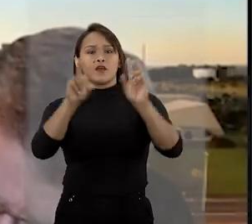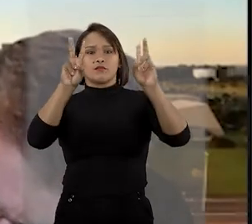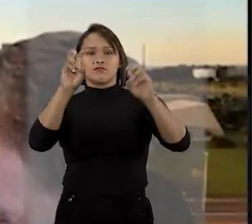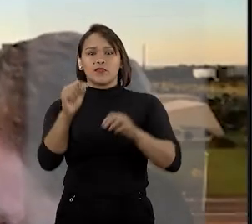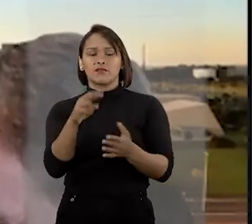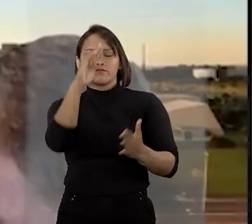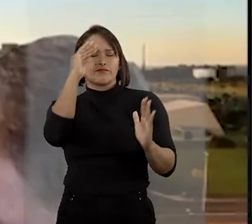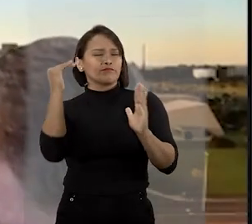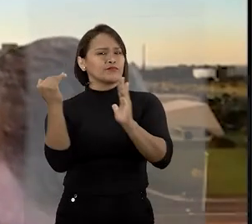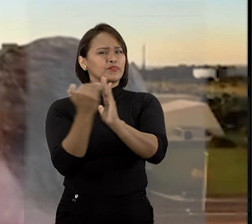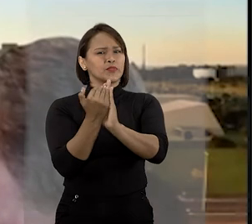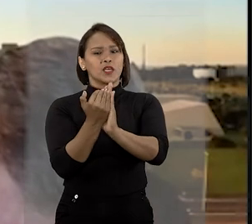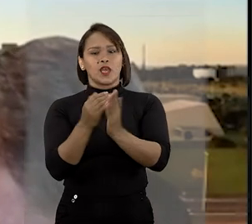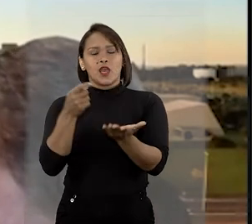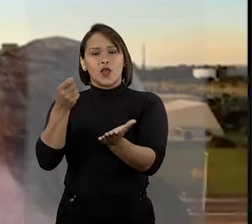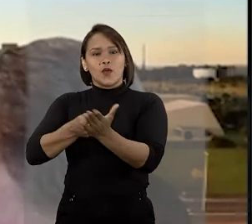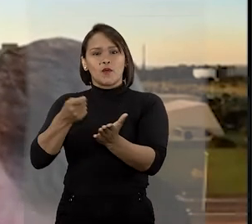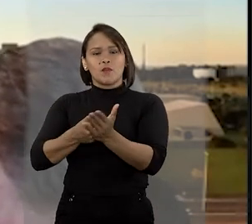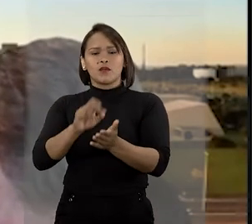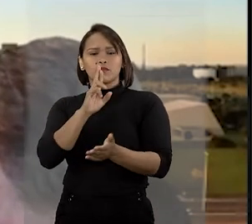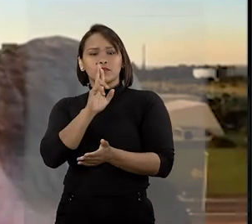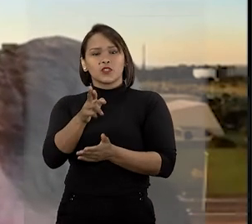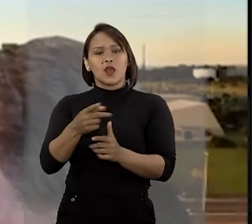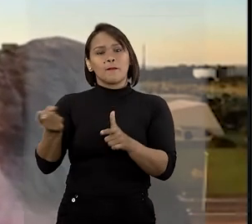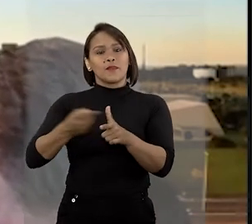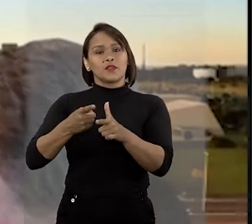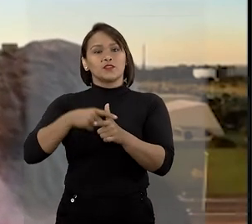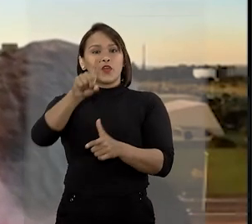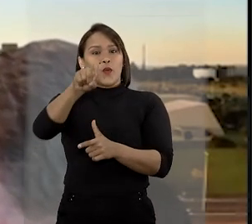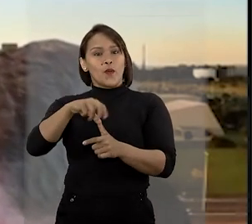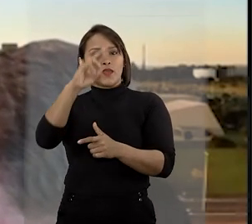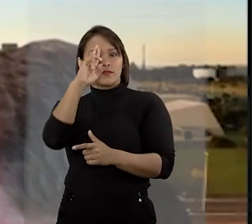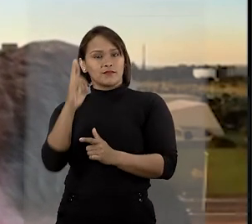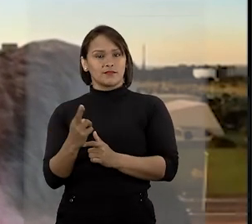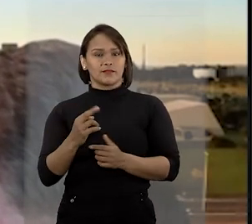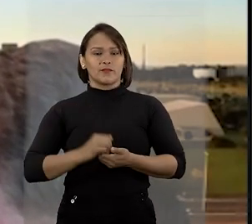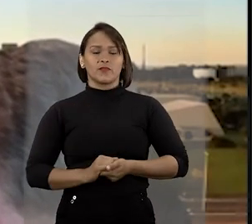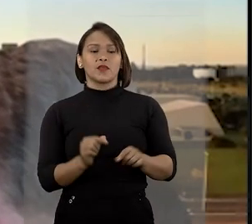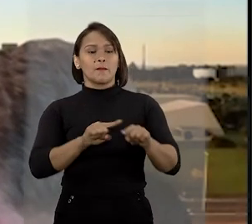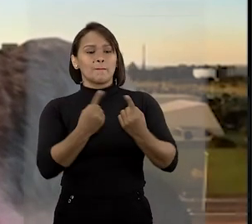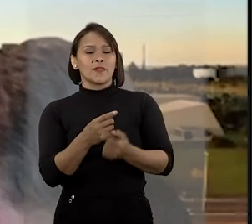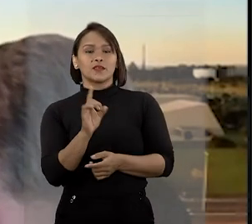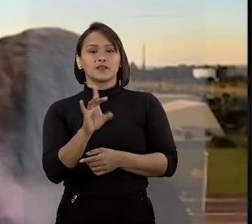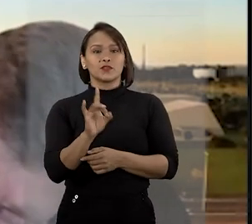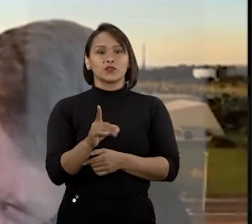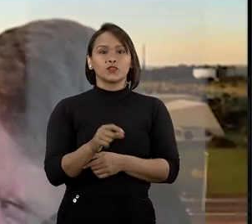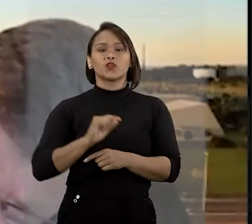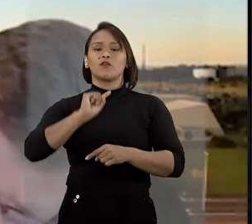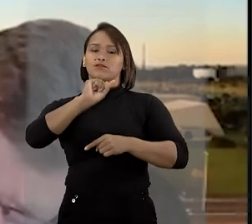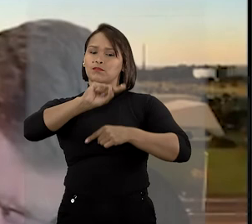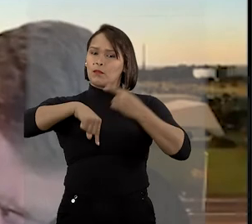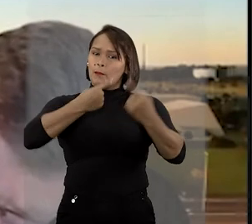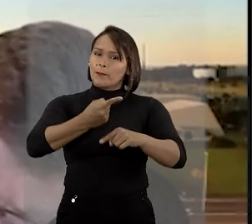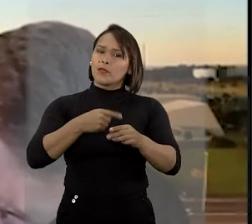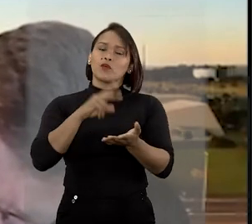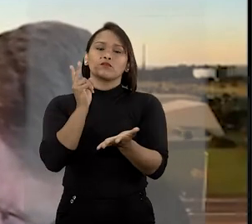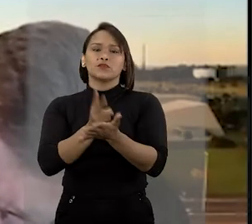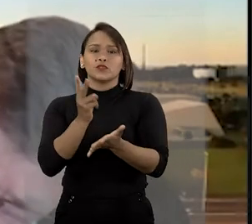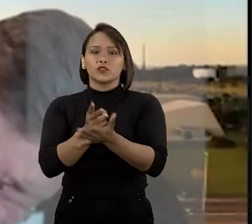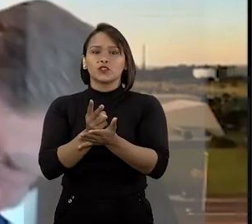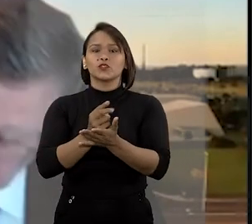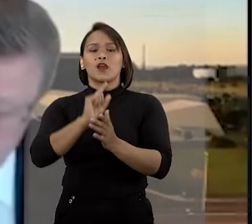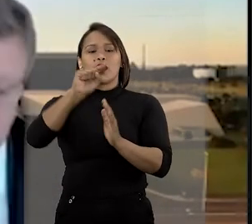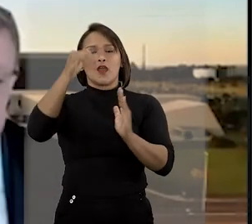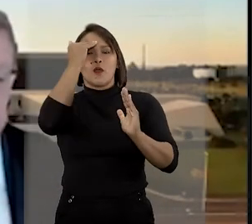sobre o tema não determina que o adquirente responderá pelos débitos do antigo proprietário, mas não somente que sucederá o